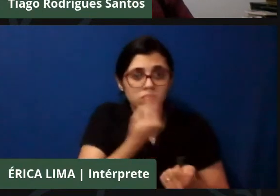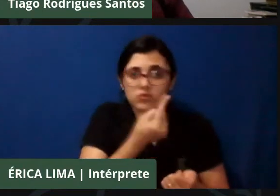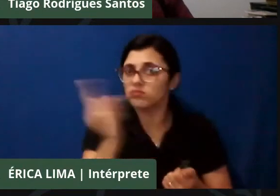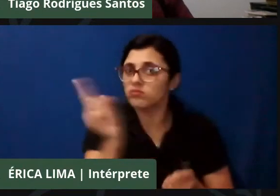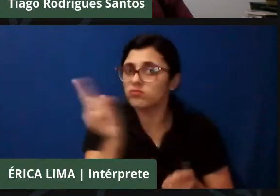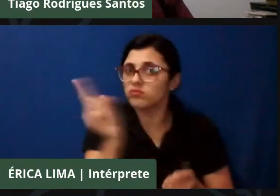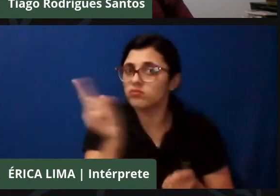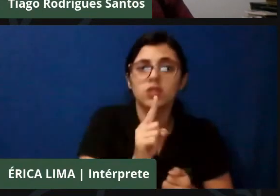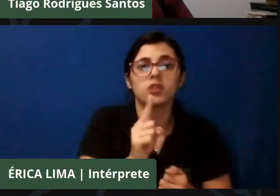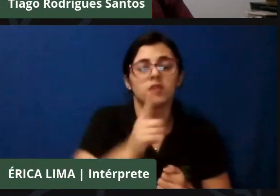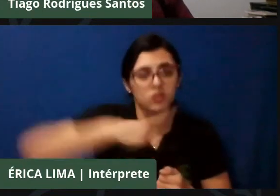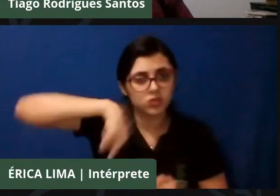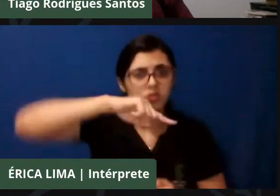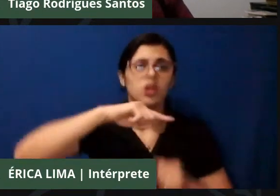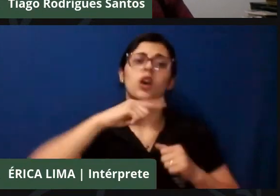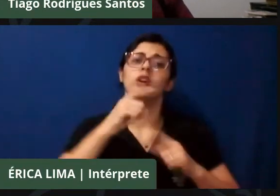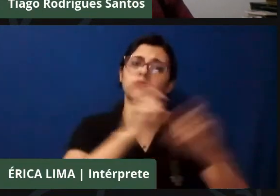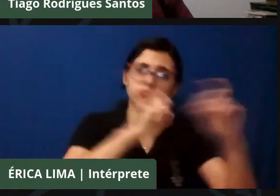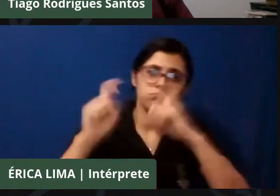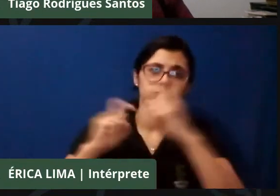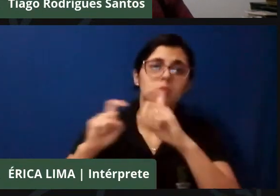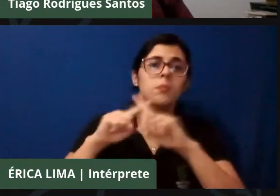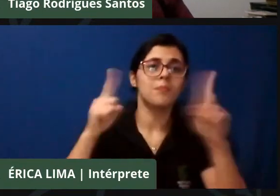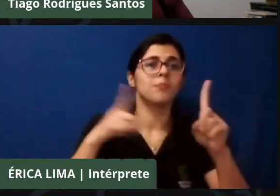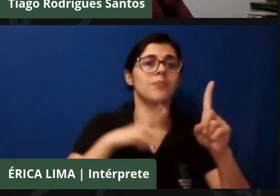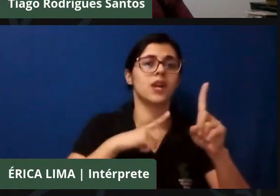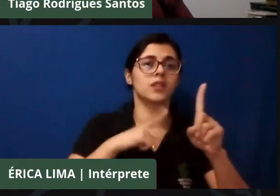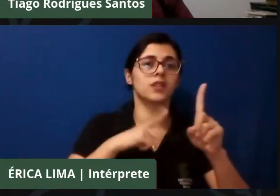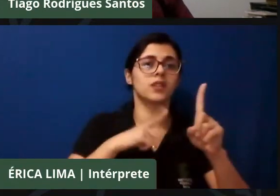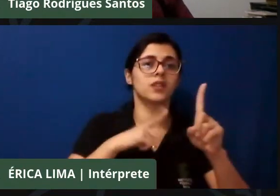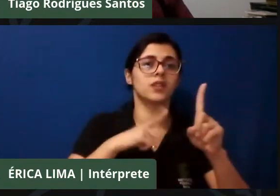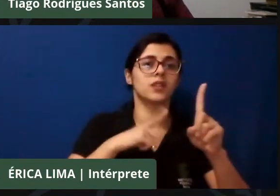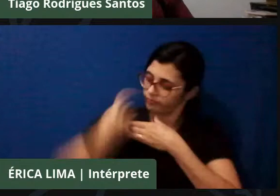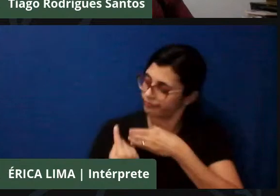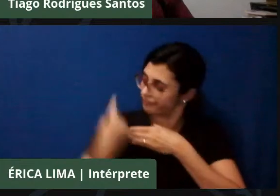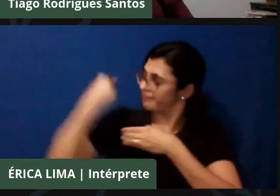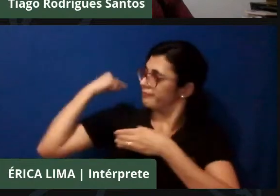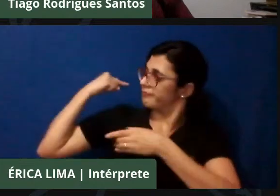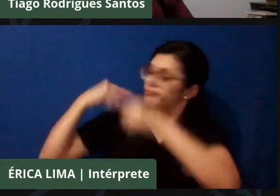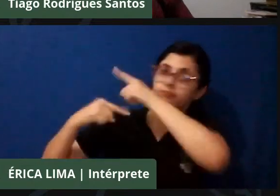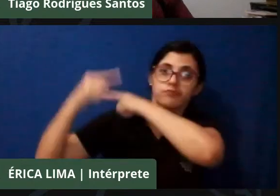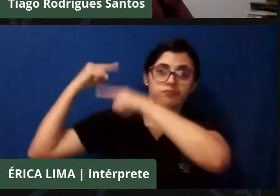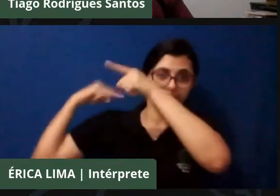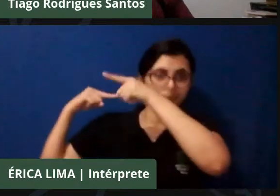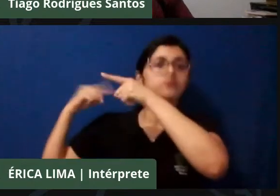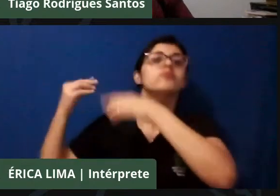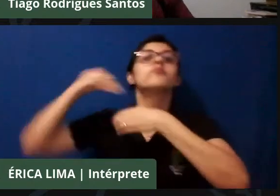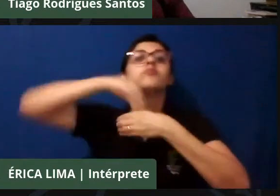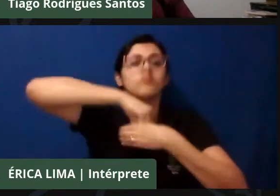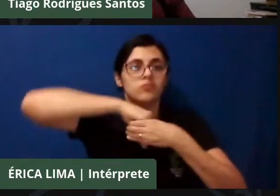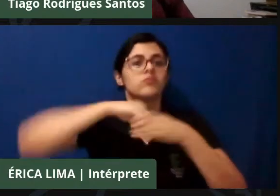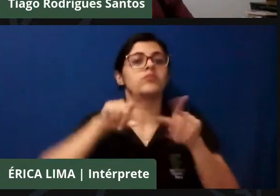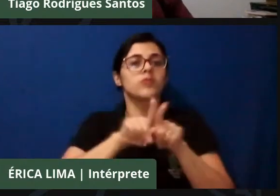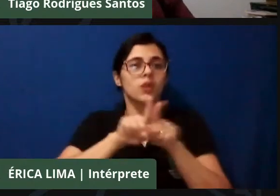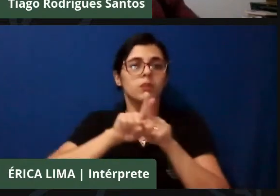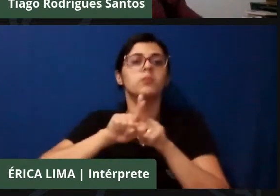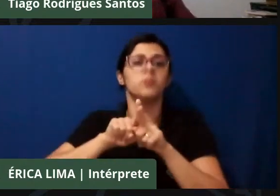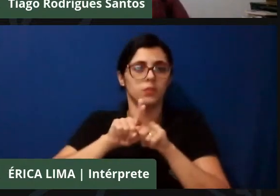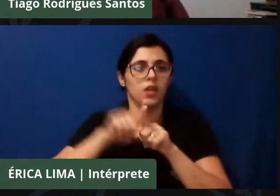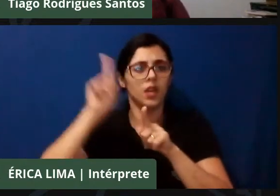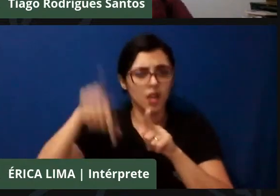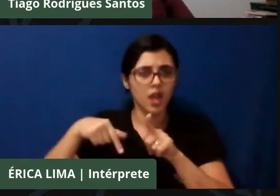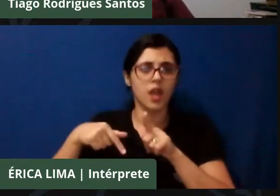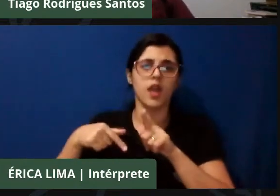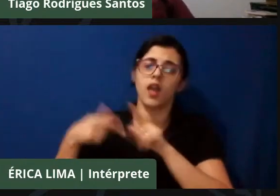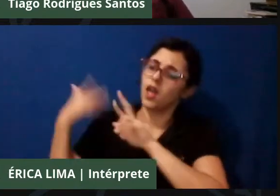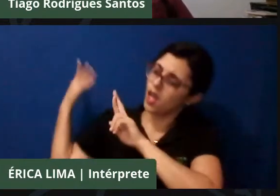o debate, mas a gente traz conosco os nossos e as nossas mais velhas também como referências